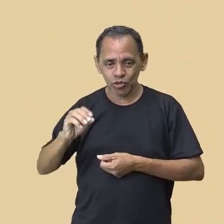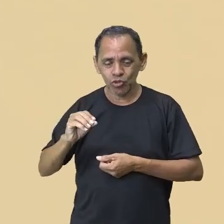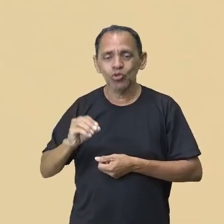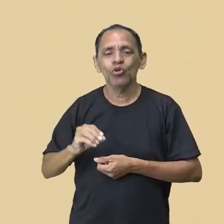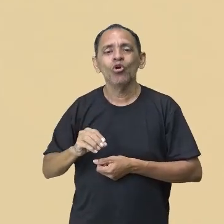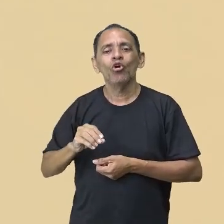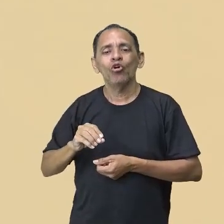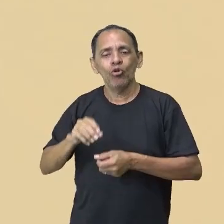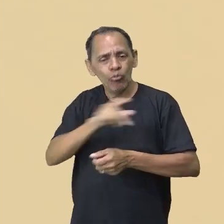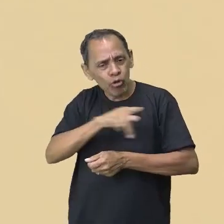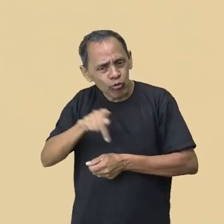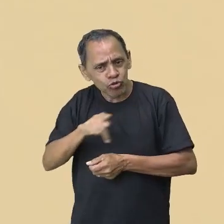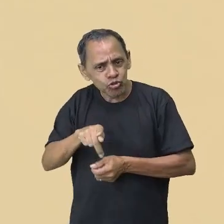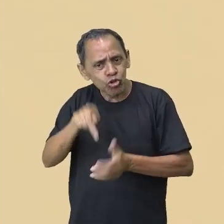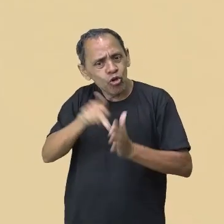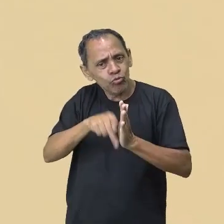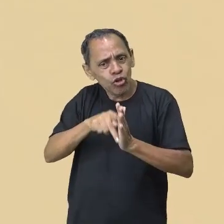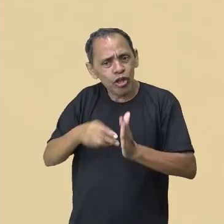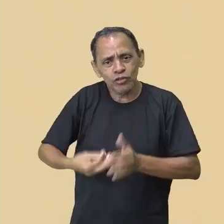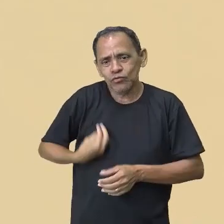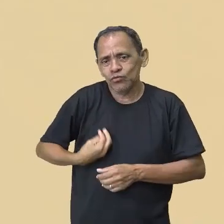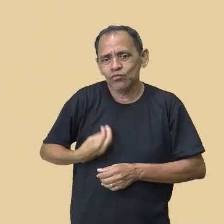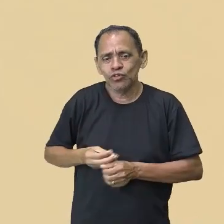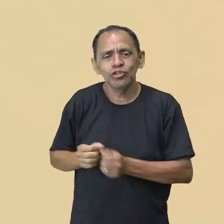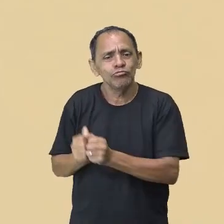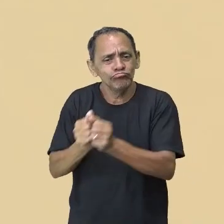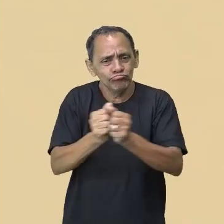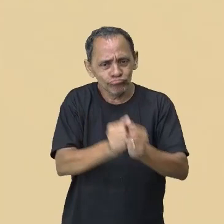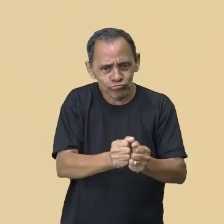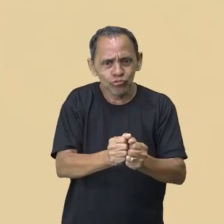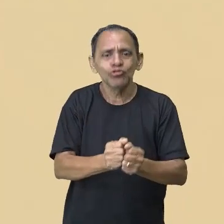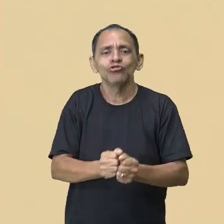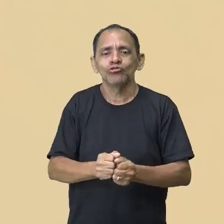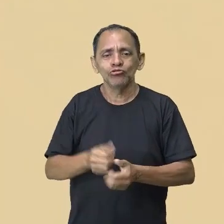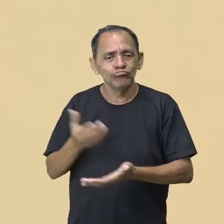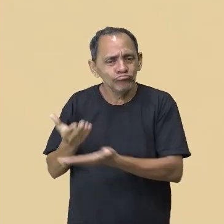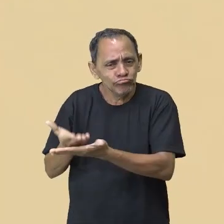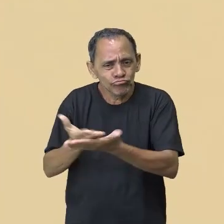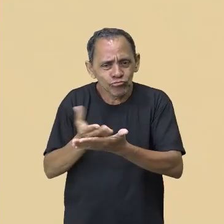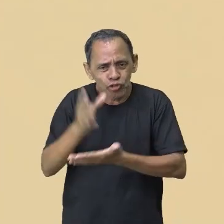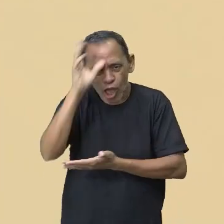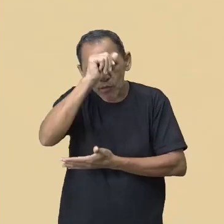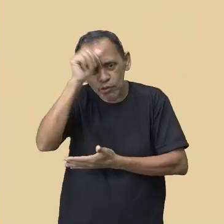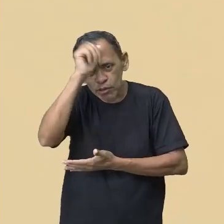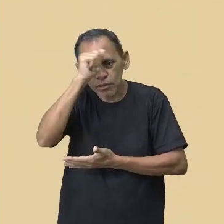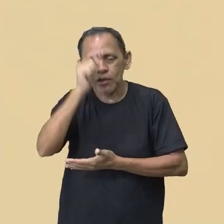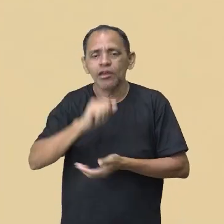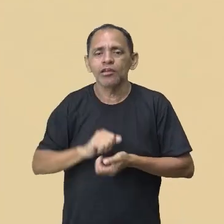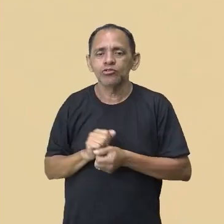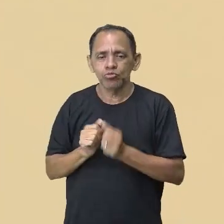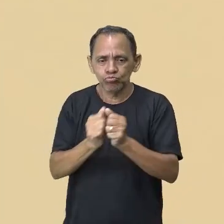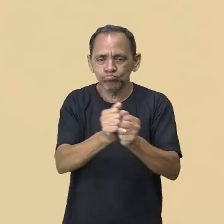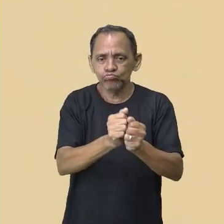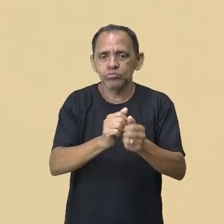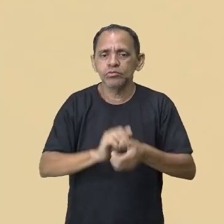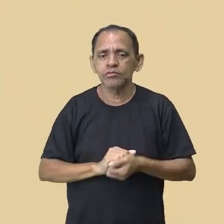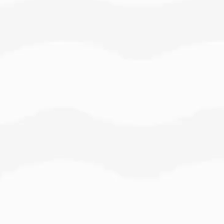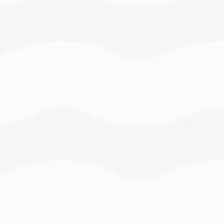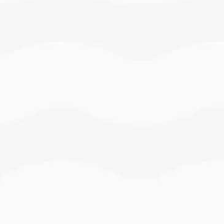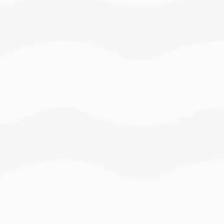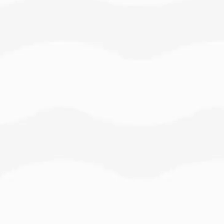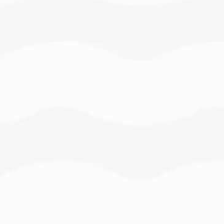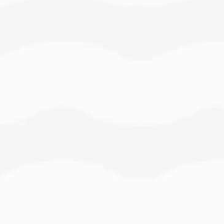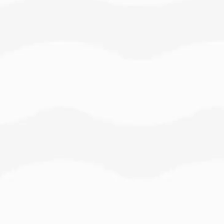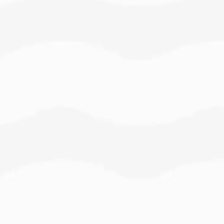de Vida. Estarei junto com vocês nessa viagem maravilhosa, onde nós vamos construir muito conhecimento juntos. E vamos ver o que nós temos de